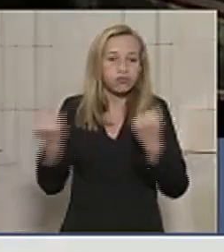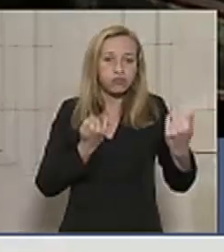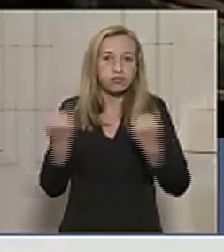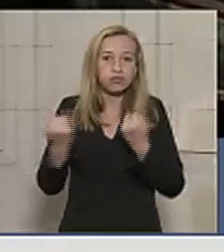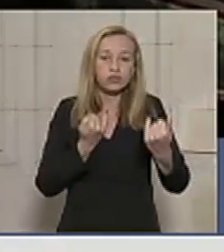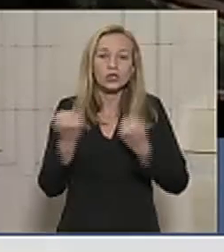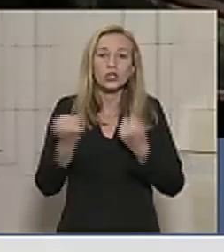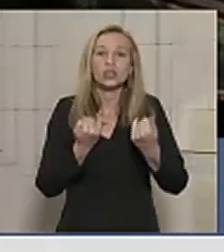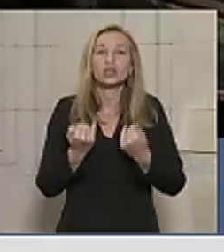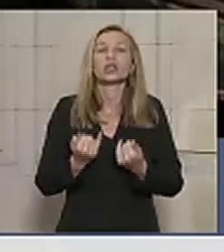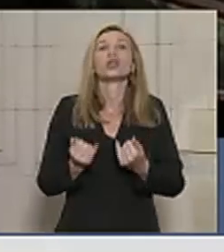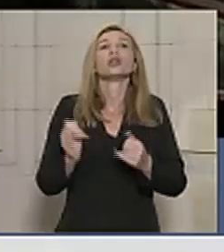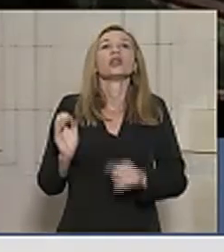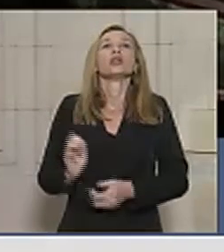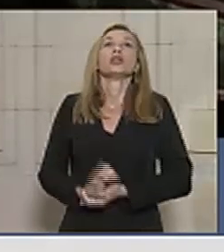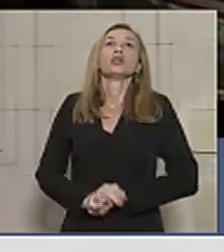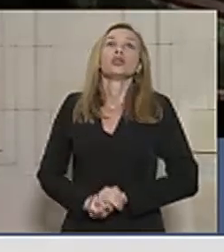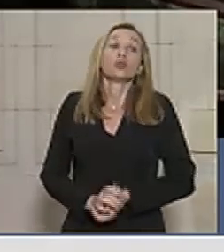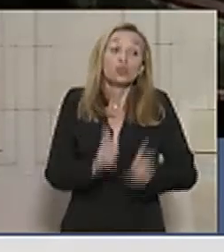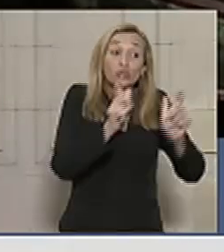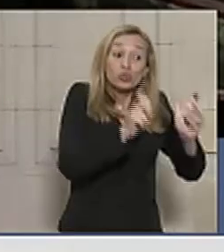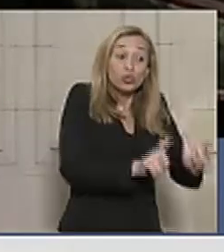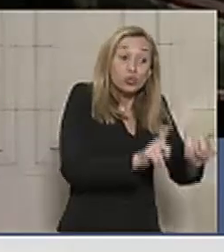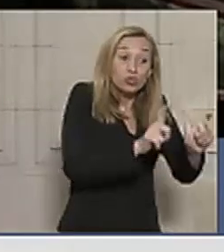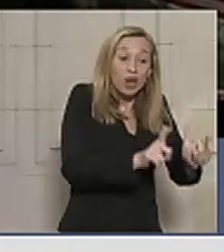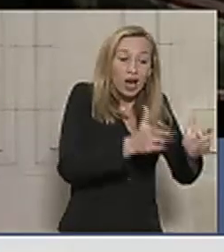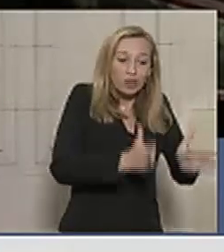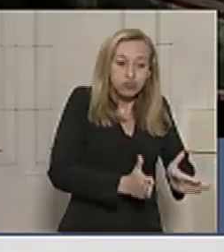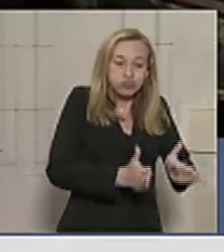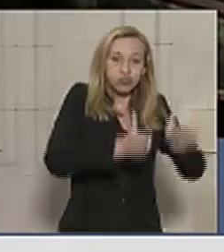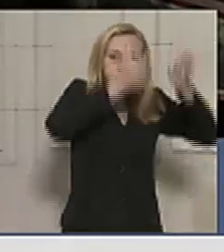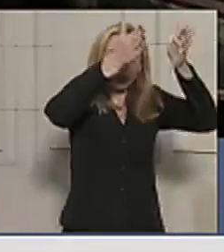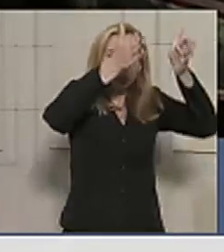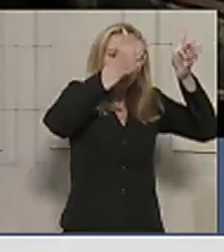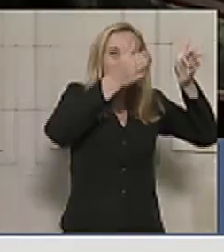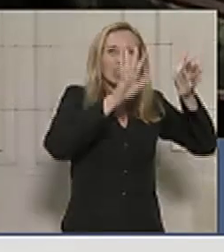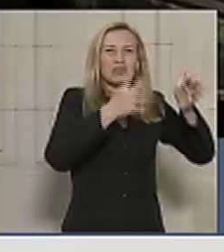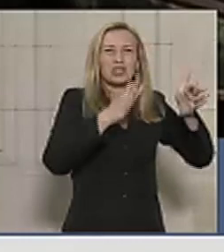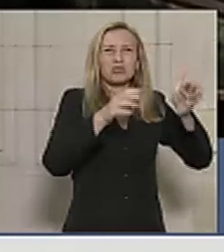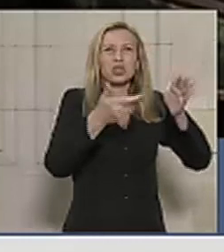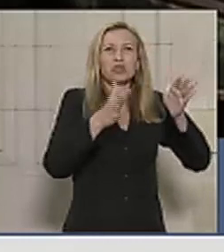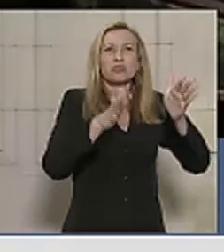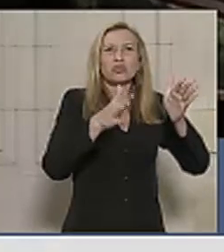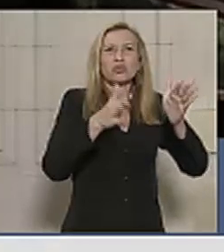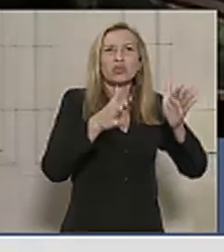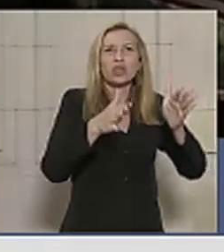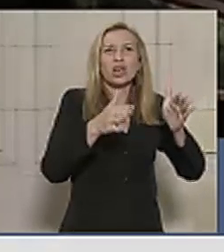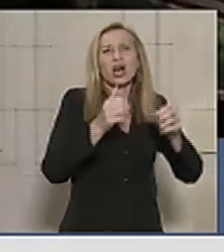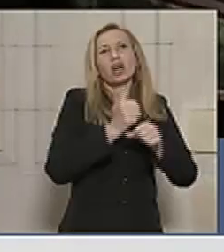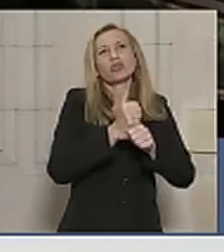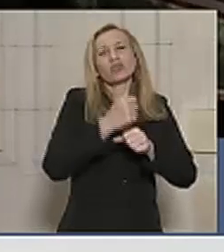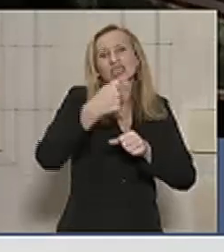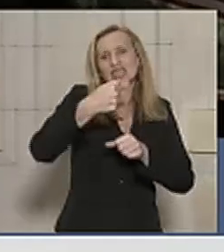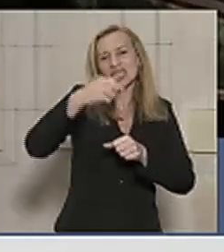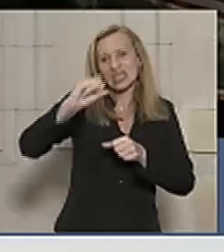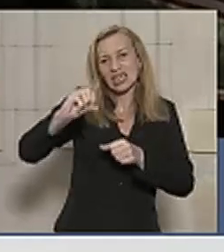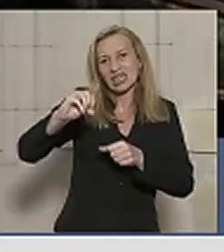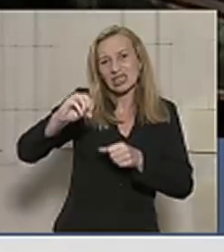respeito ao estado de degradação daquele prédio, que, na década de 70, foi um prédio que